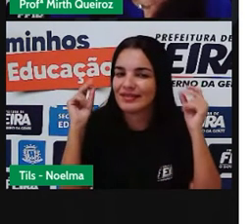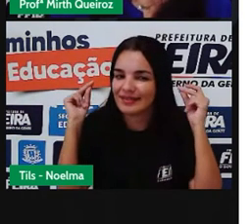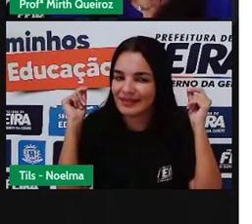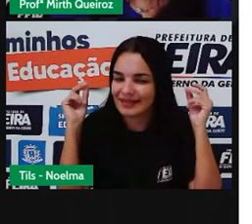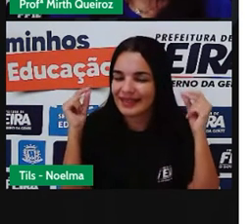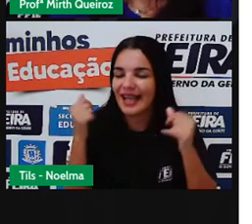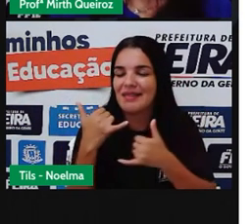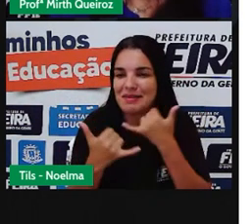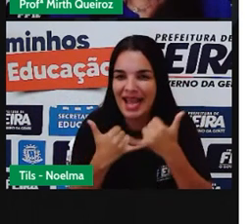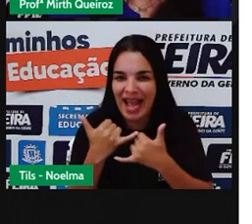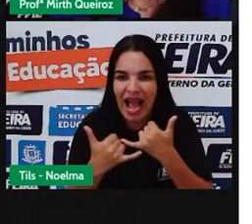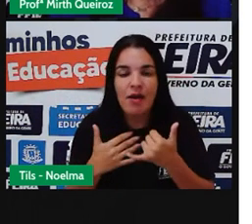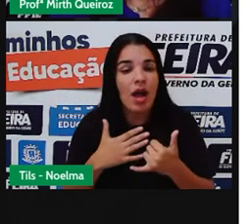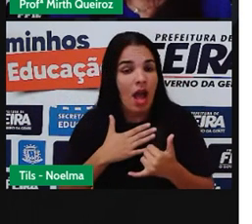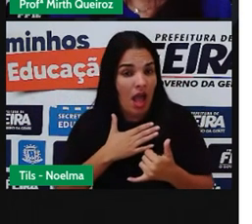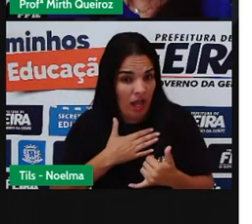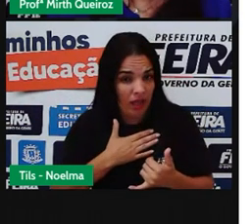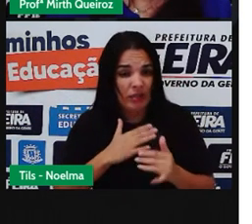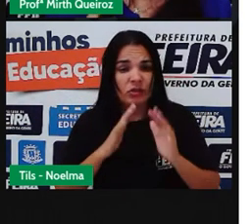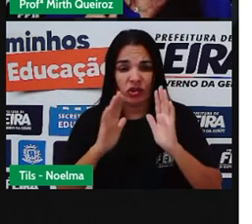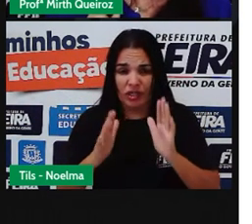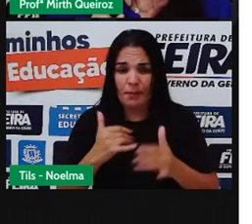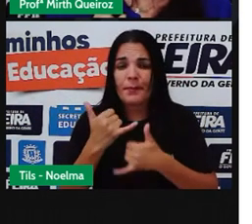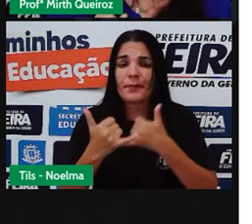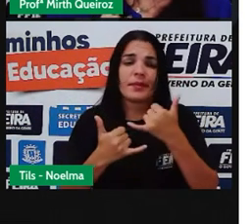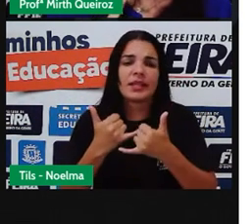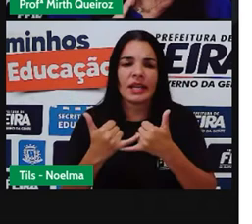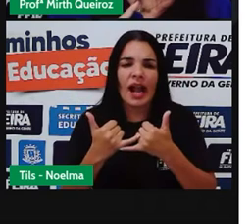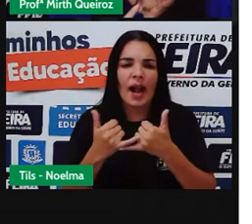disso Que que esconde né Foi de ladrão